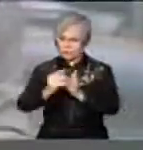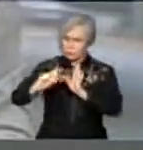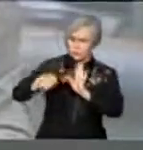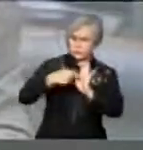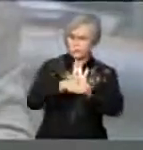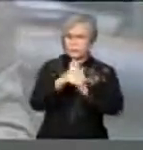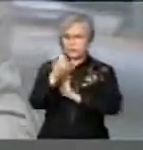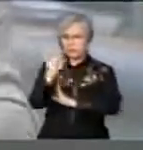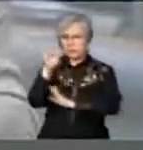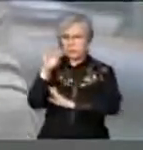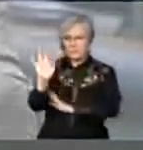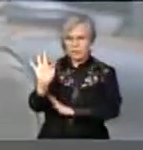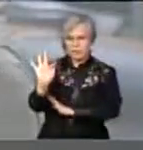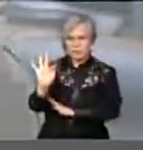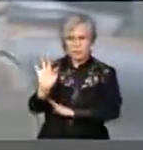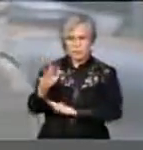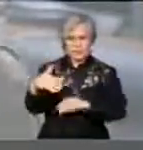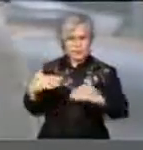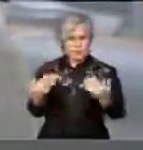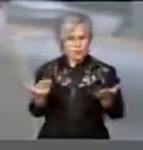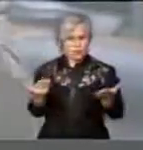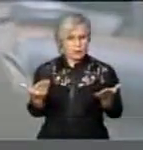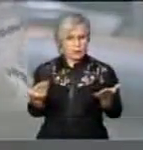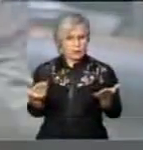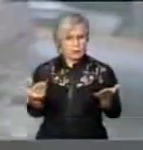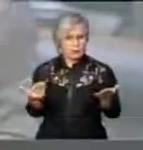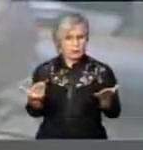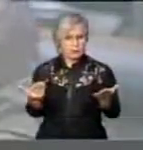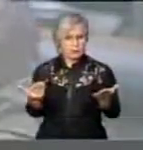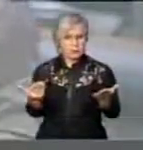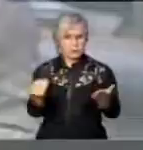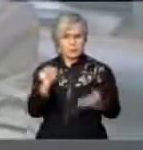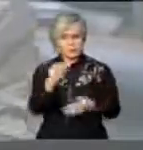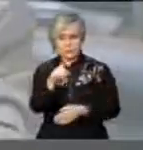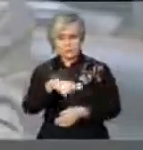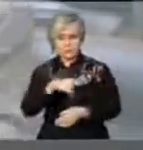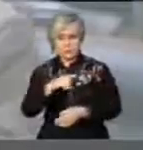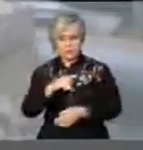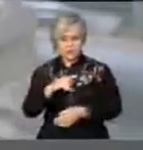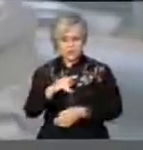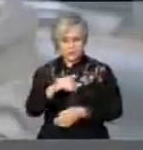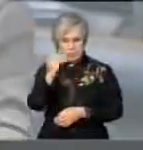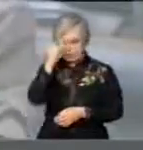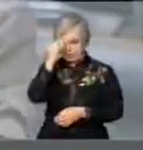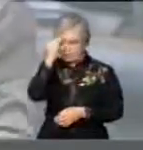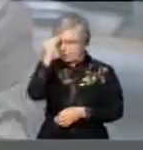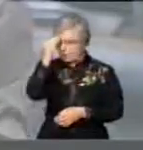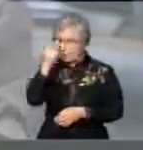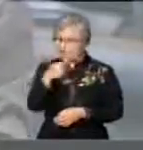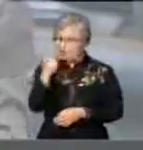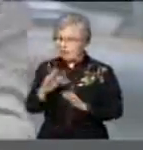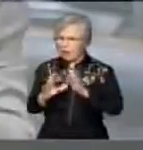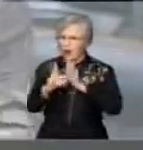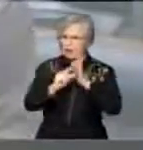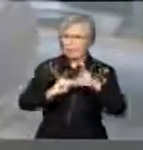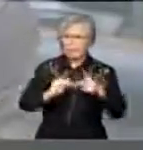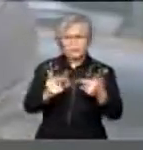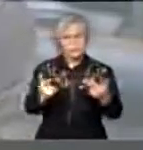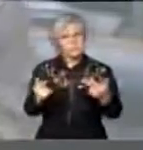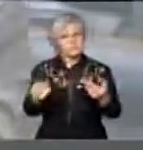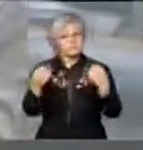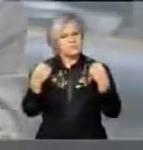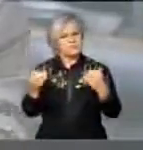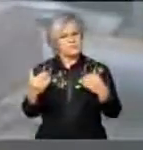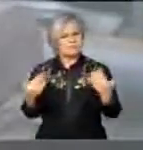STF. Agora, quem não tem pecado, que atire a primeira pedra. E logo o PT vim falar de corrupção. Faça-me um favor.